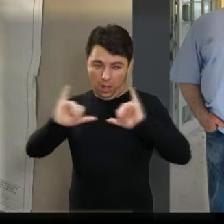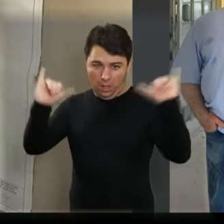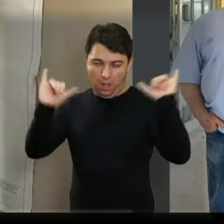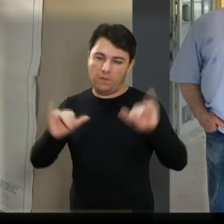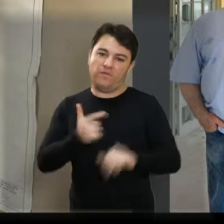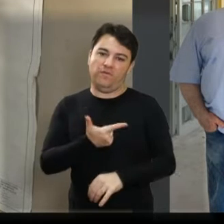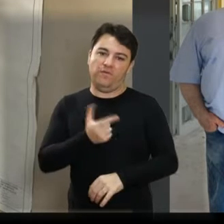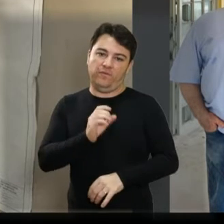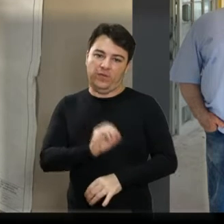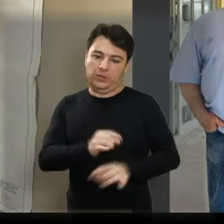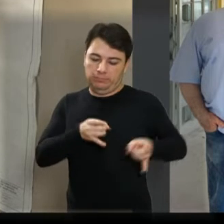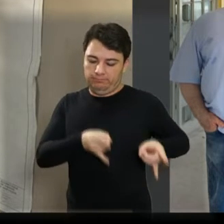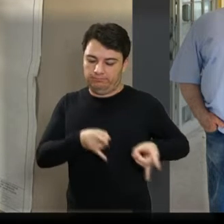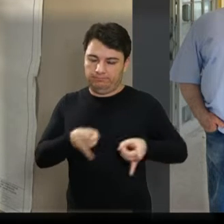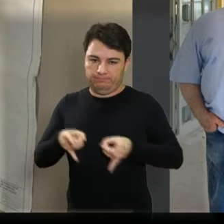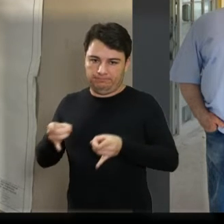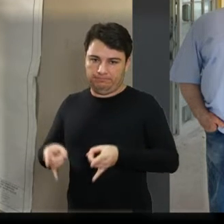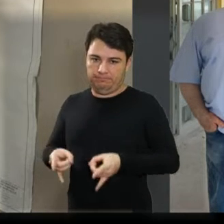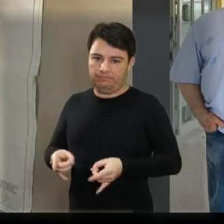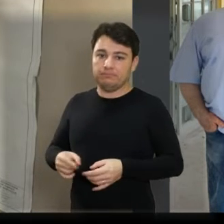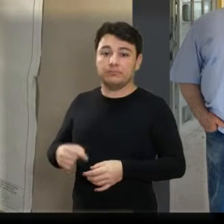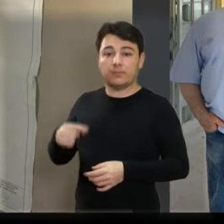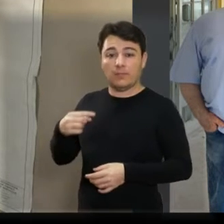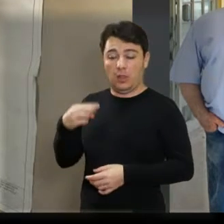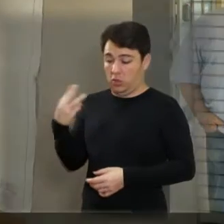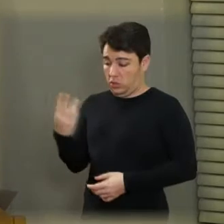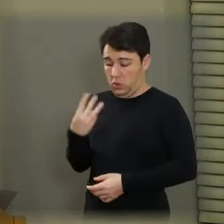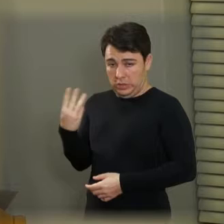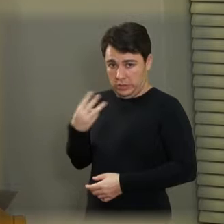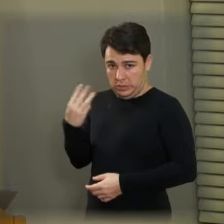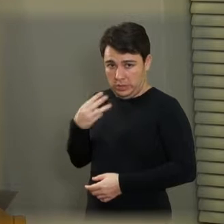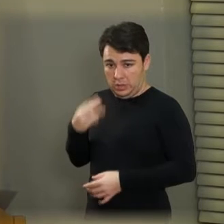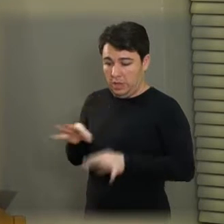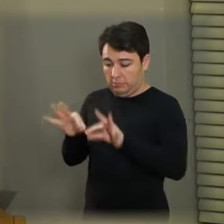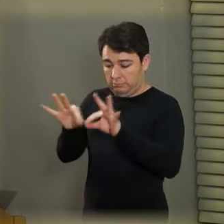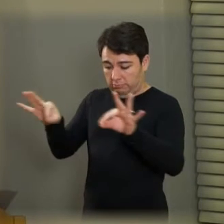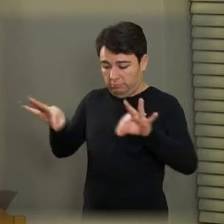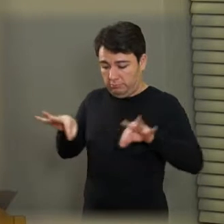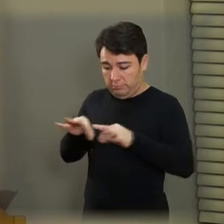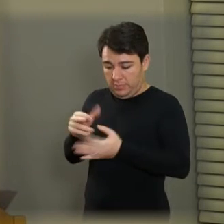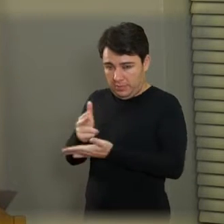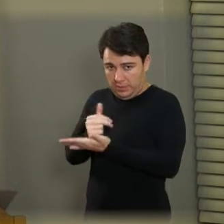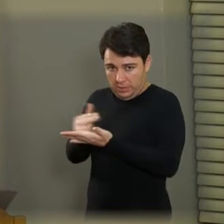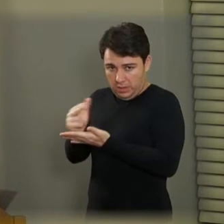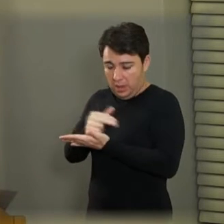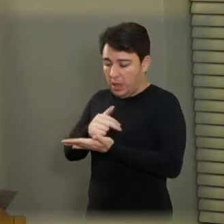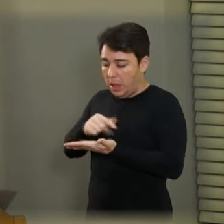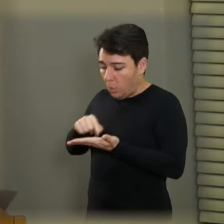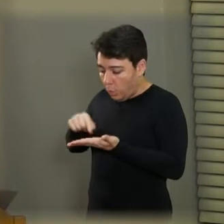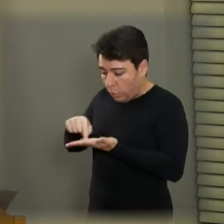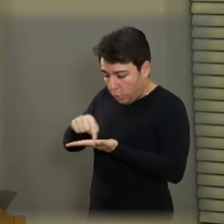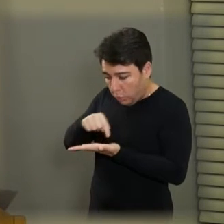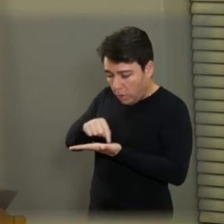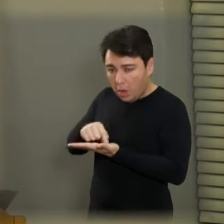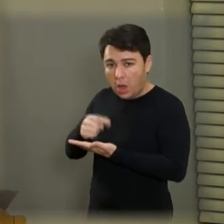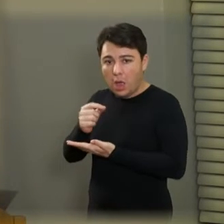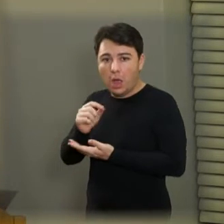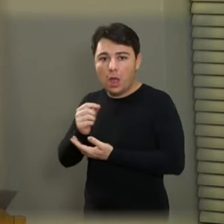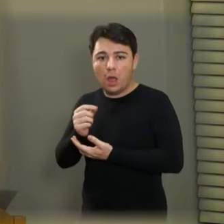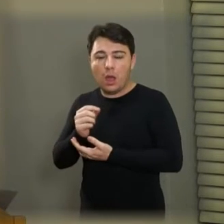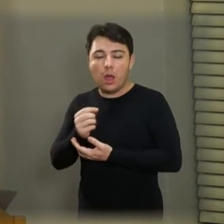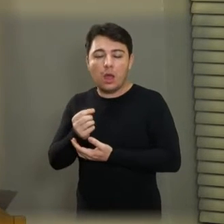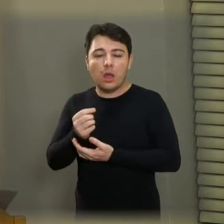nessa planta aí, a gente contou, o Porsani, o Jefferson, eu, e o Ailton, que é o engenheiro responsável, nós contamos 18 leitos.